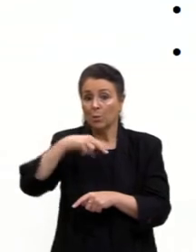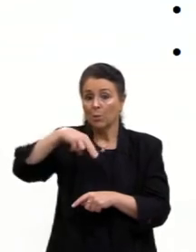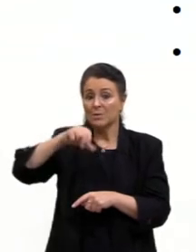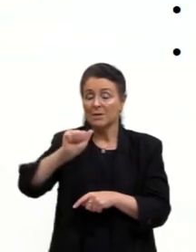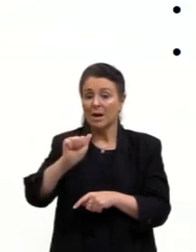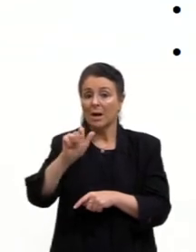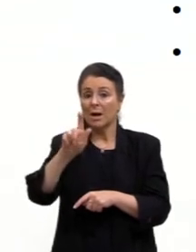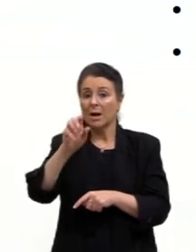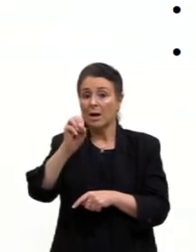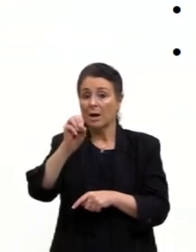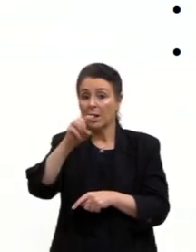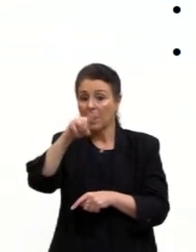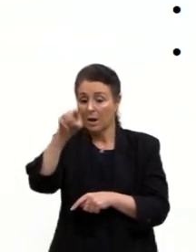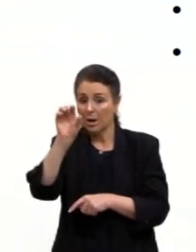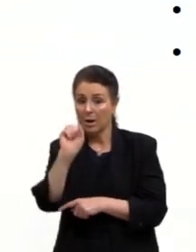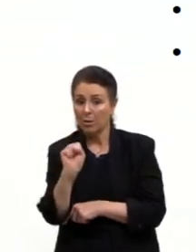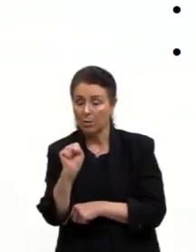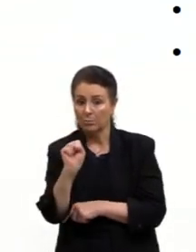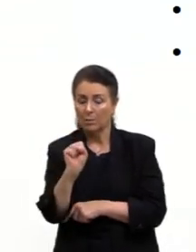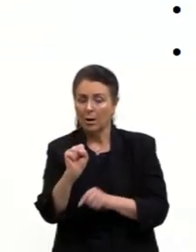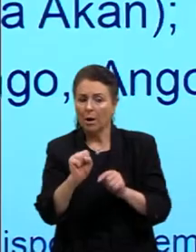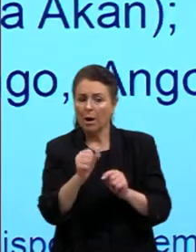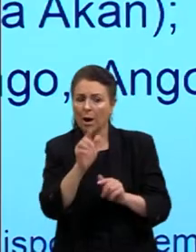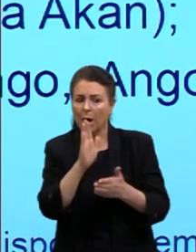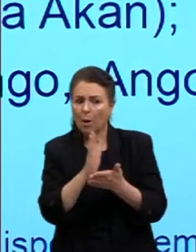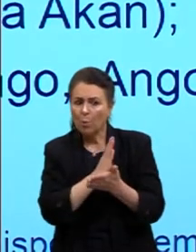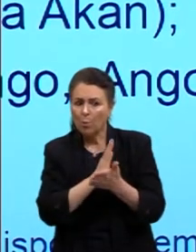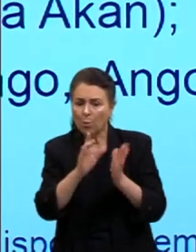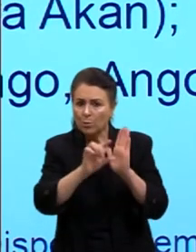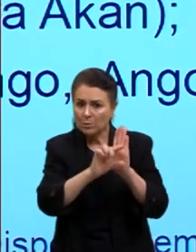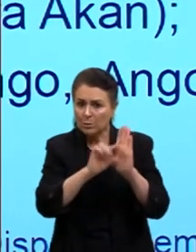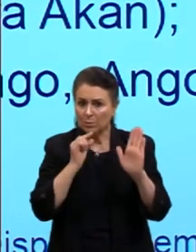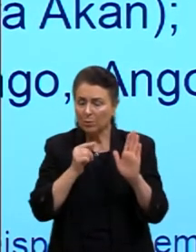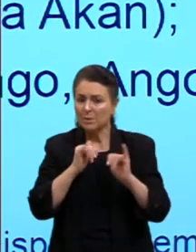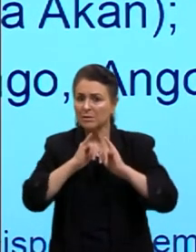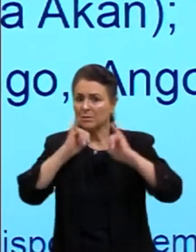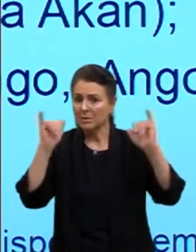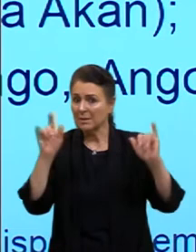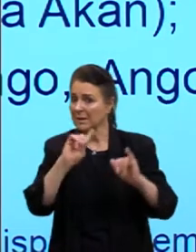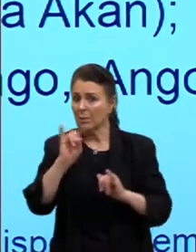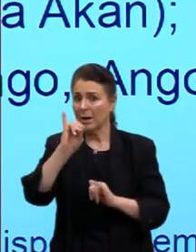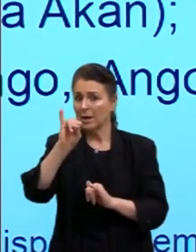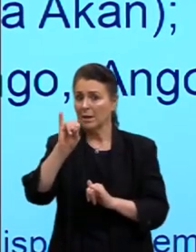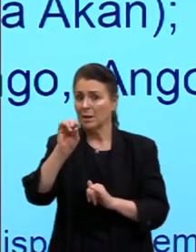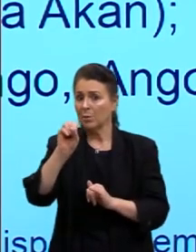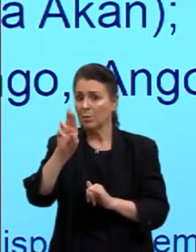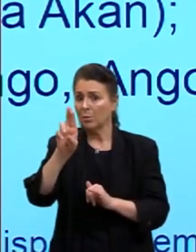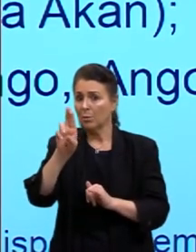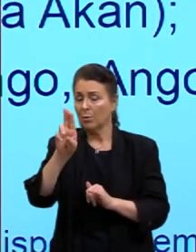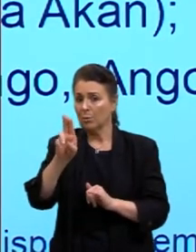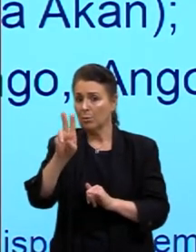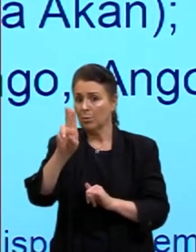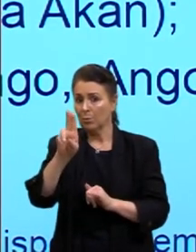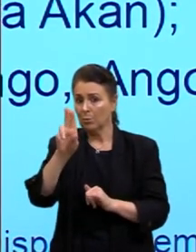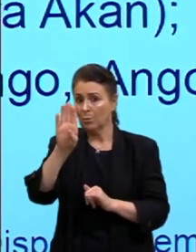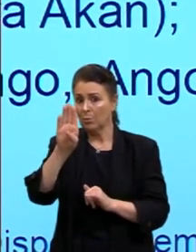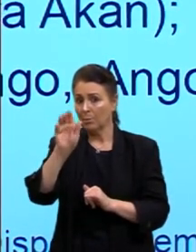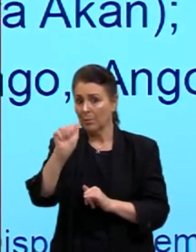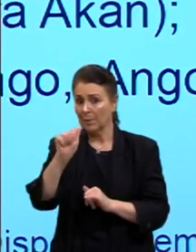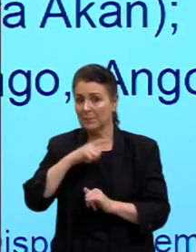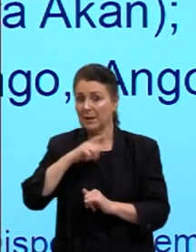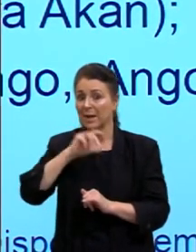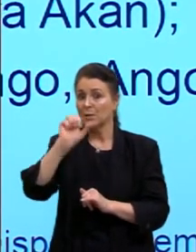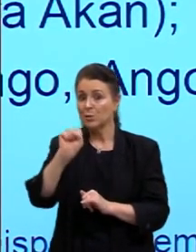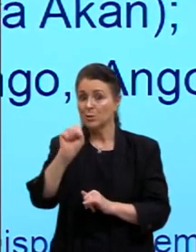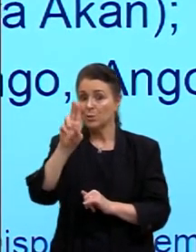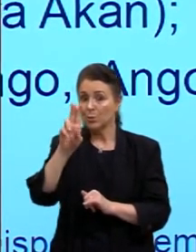livros, alguns autores, vão dizer que esse grupo aqui, na verdade, não é Iorubá, mas é sudanês. E que